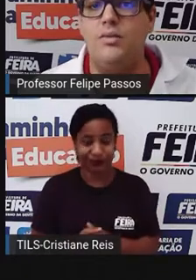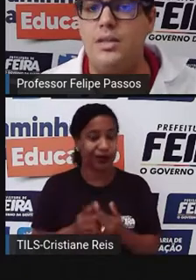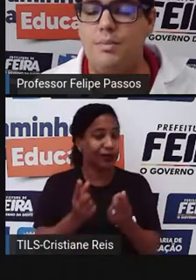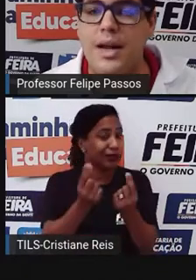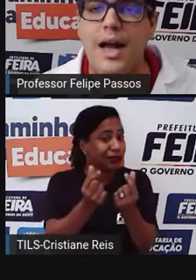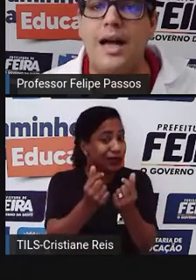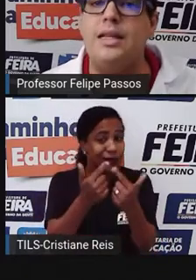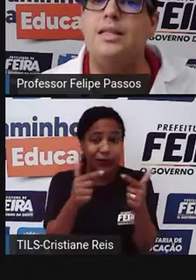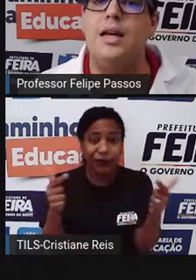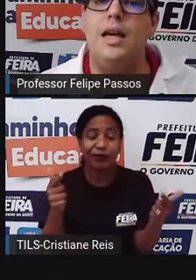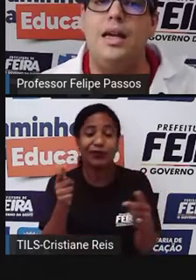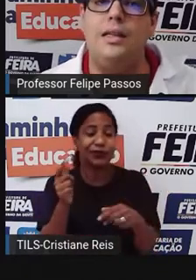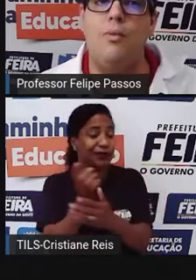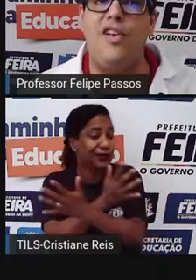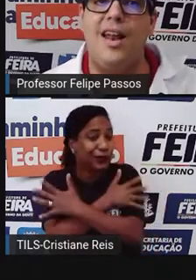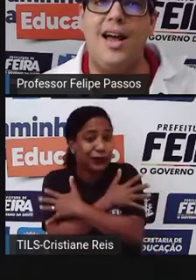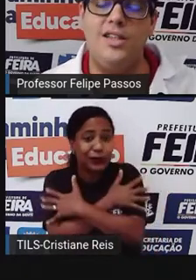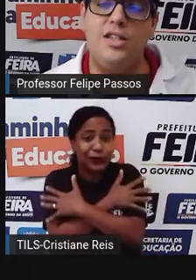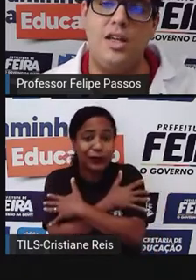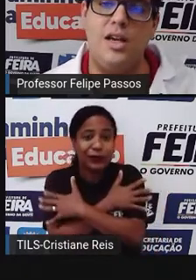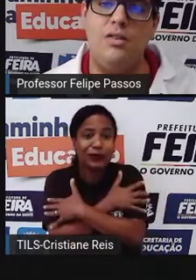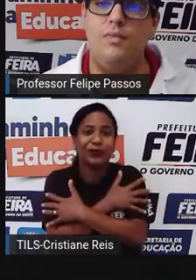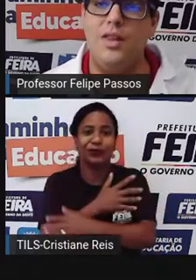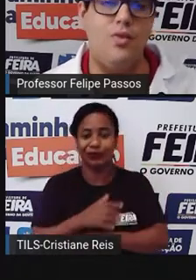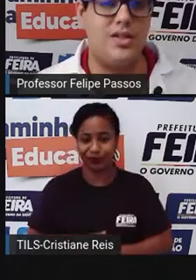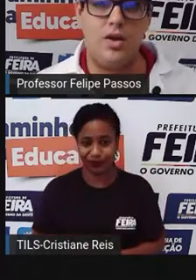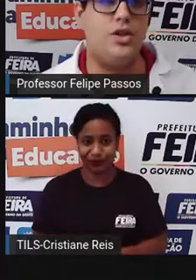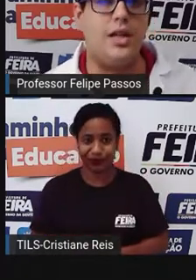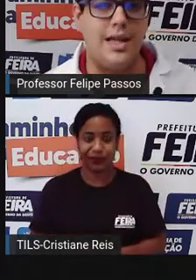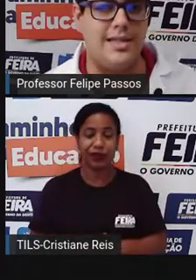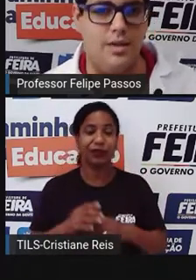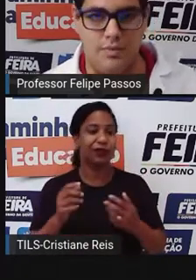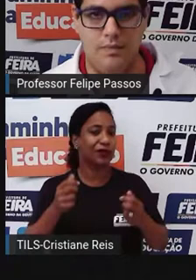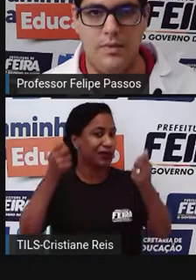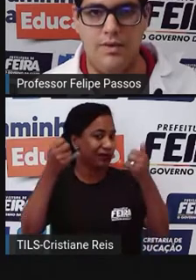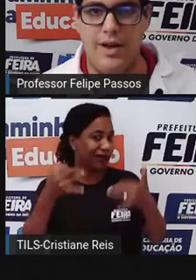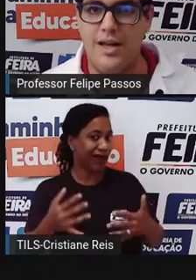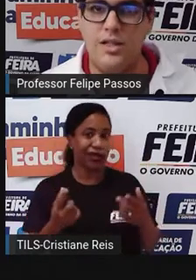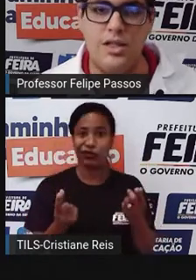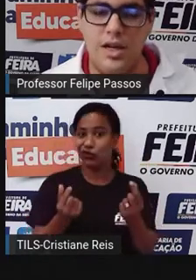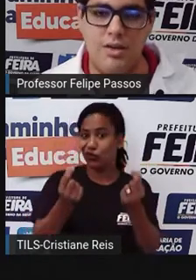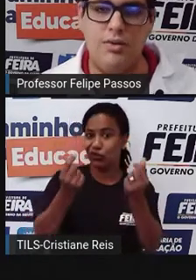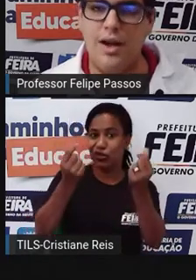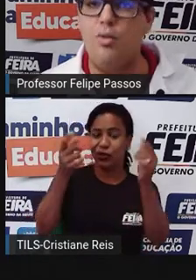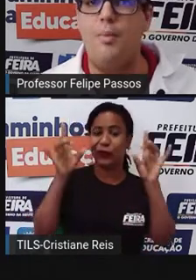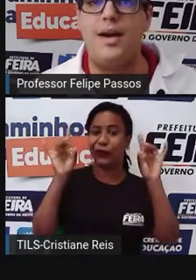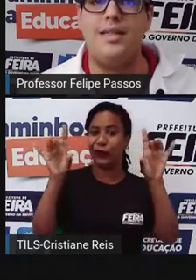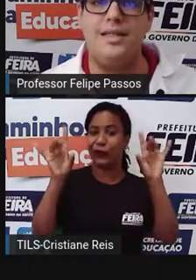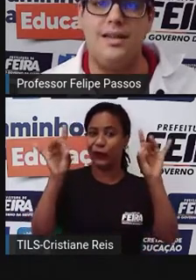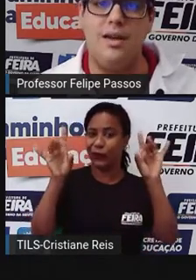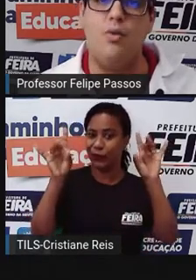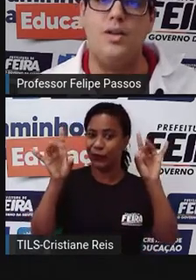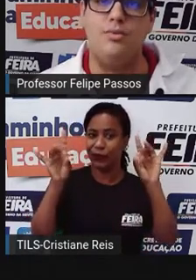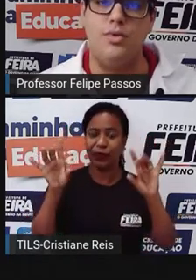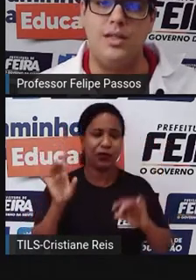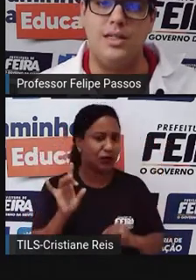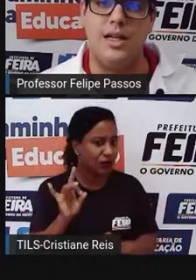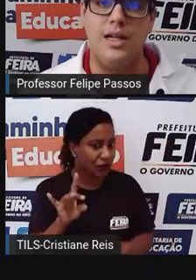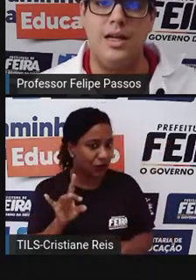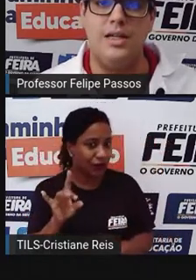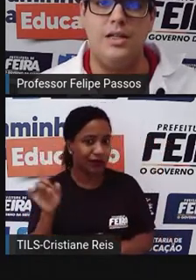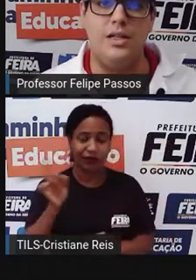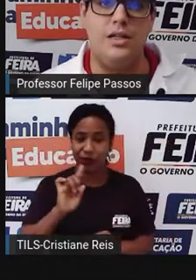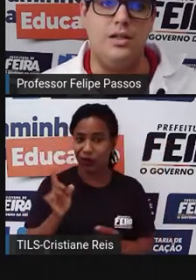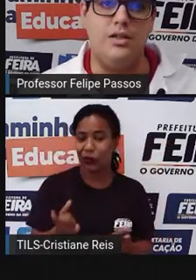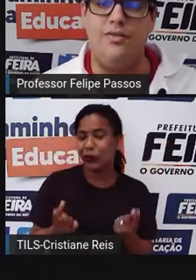renda, estão desempregadas. Então, falar de dinheiro não é só ostentação. Falar de dinheiro não é como aparece em algumas músicas,